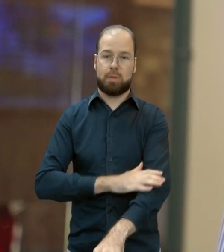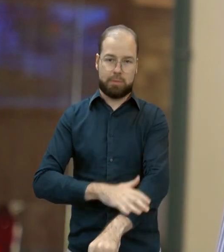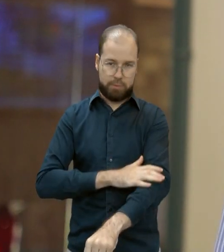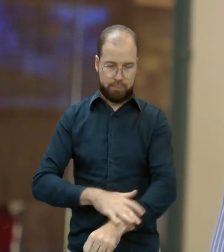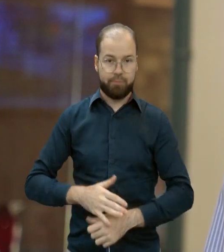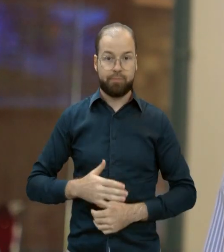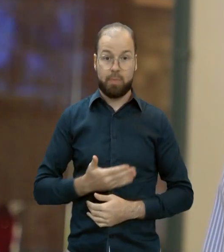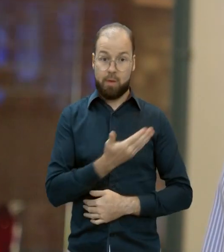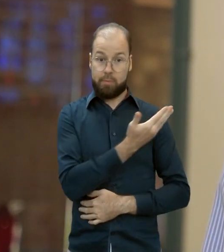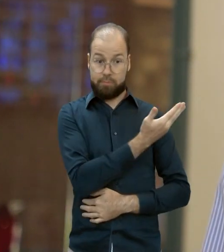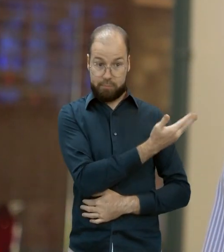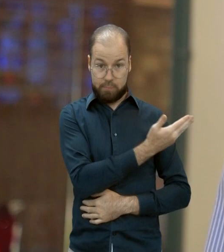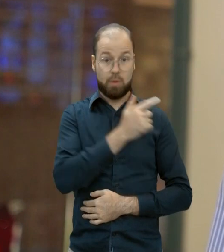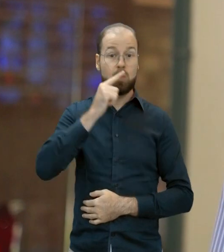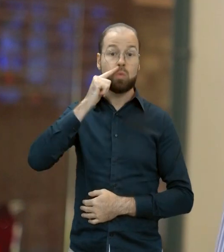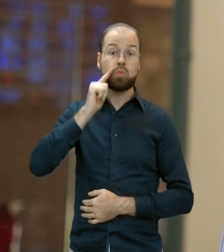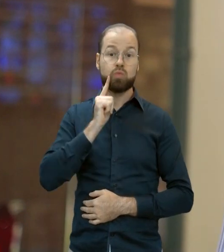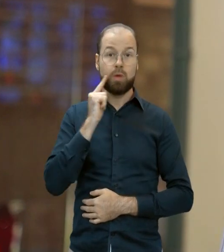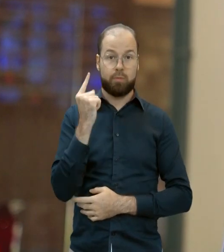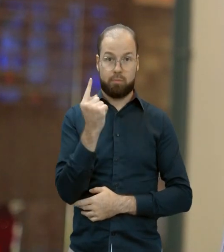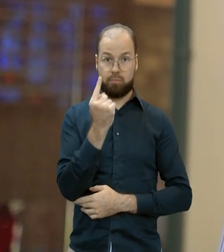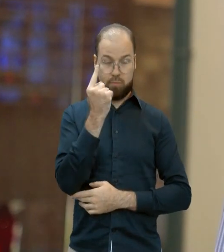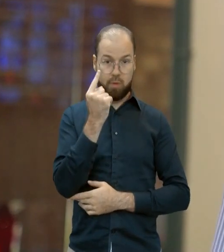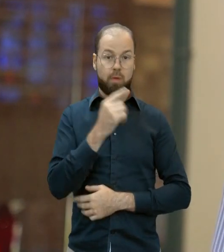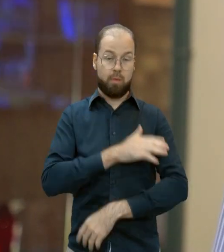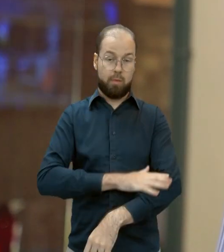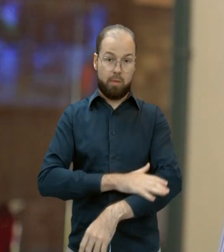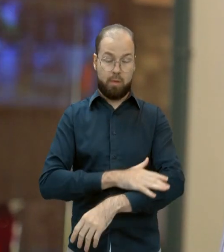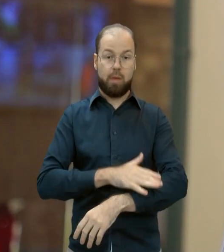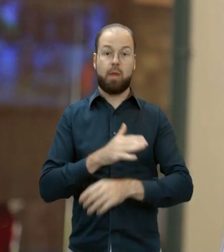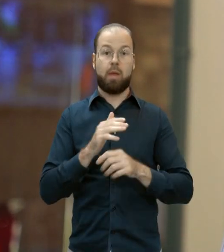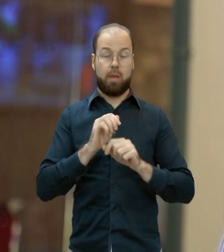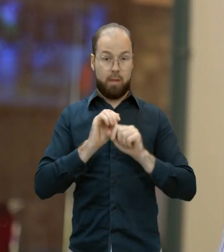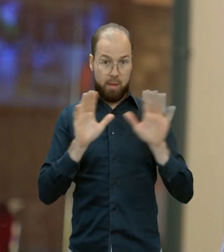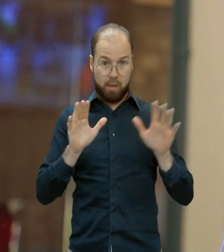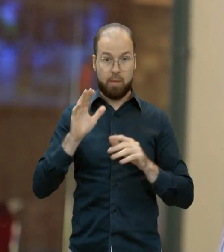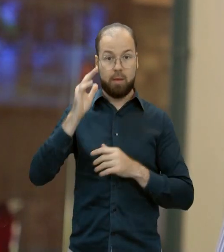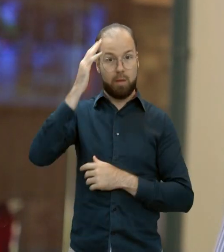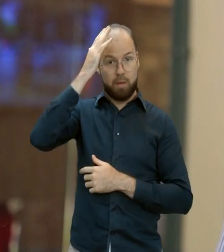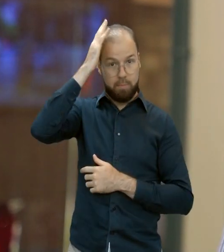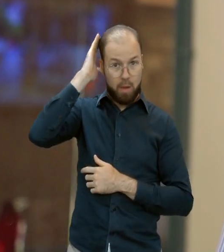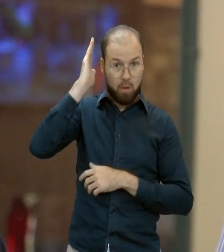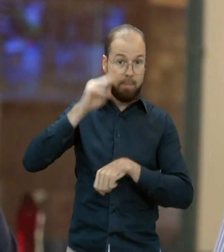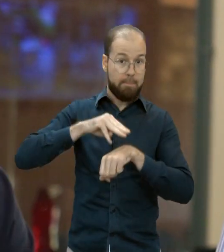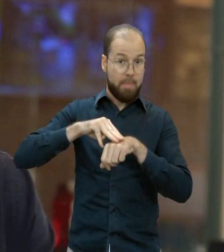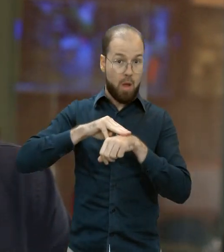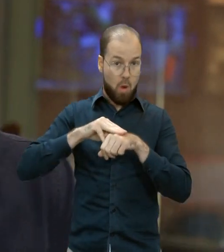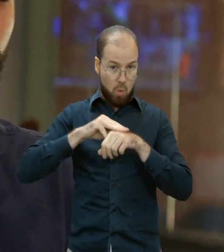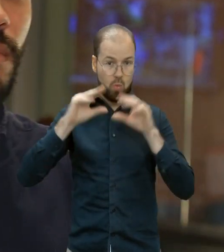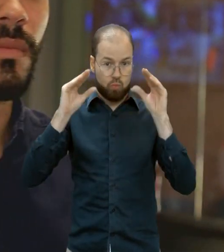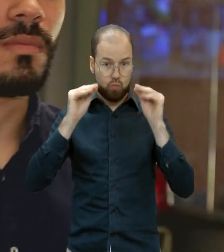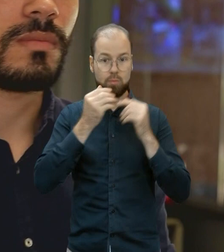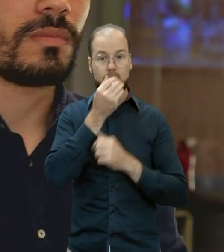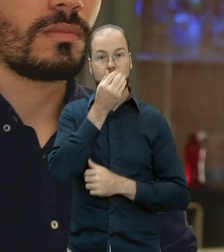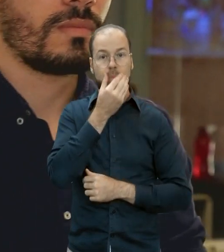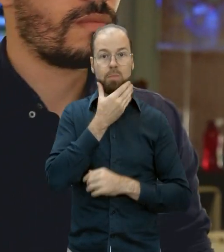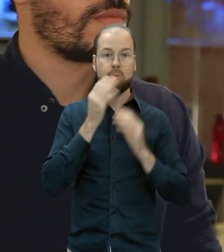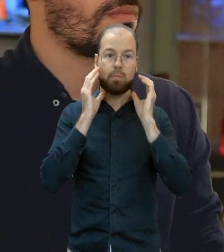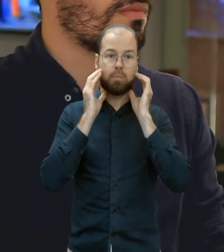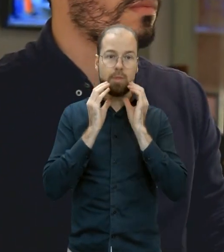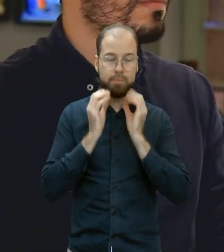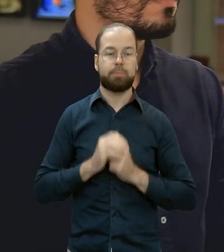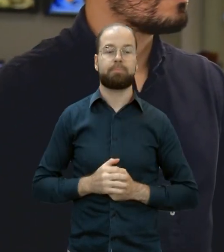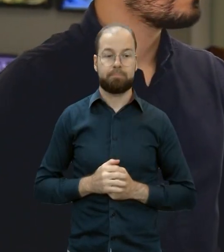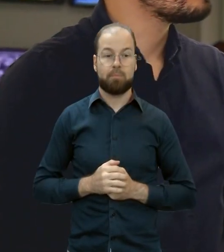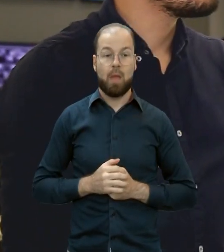Soares, sou um jovem adulto de pele clara, tenho os cabelos castanhos escuros curtos e uso barba. Para entender um pouco mais sobre o posicionamento da